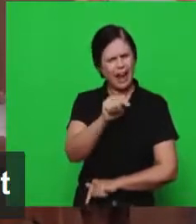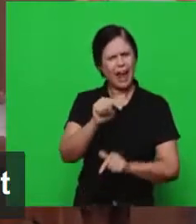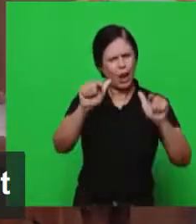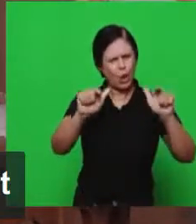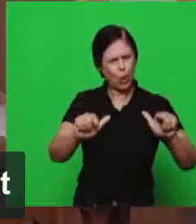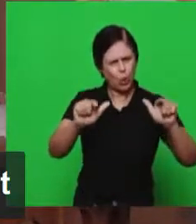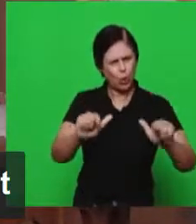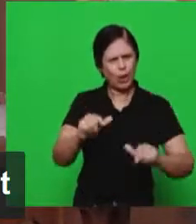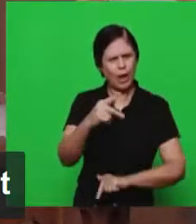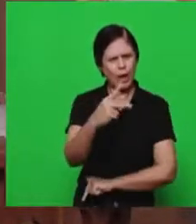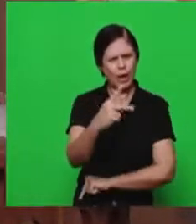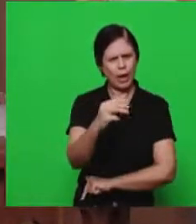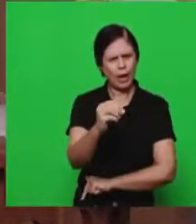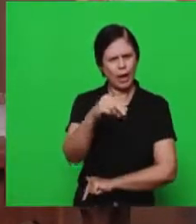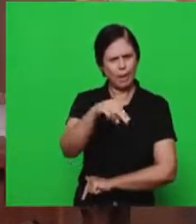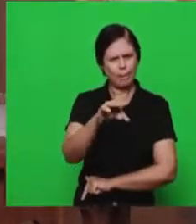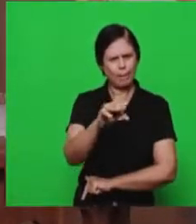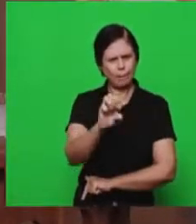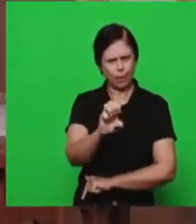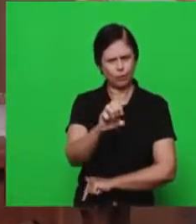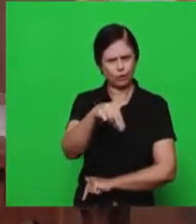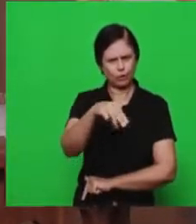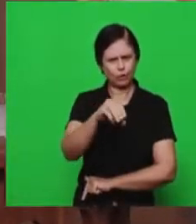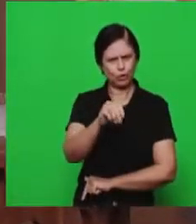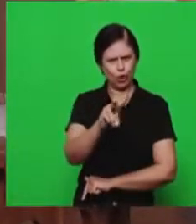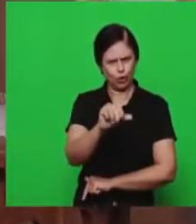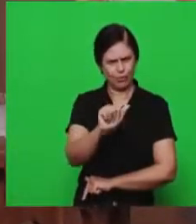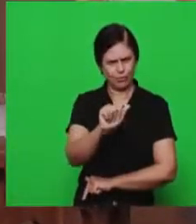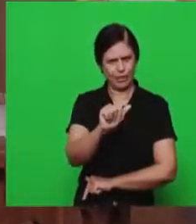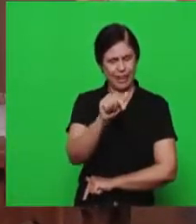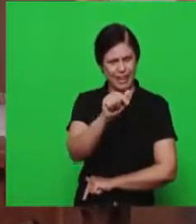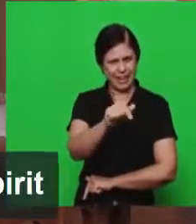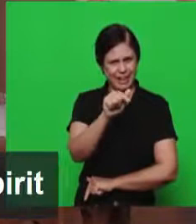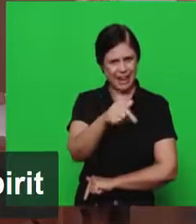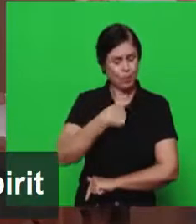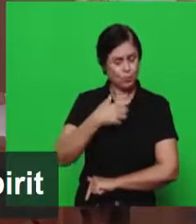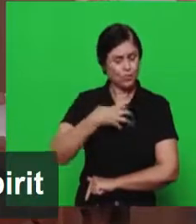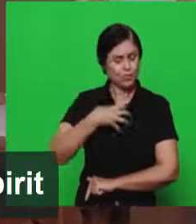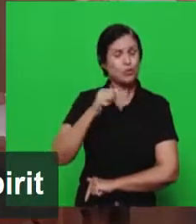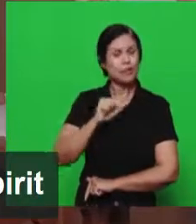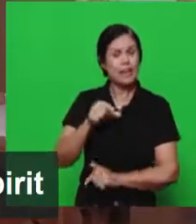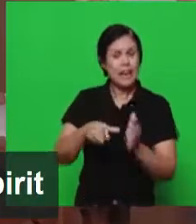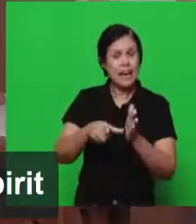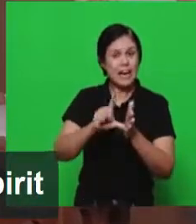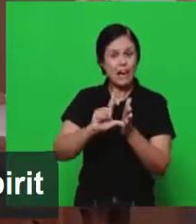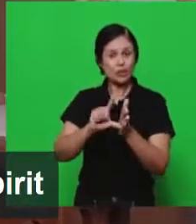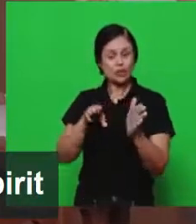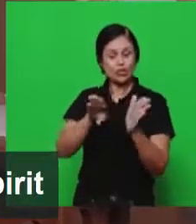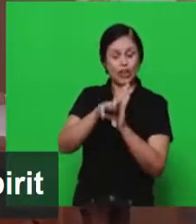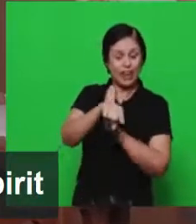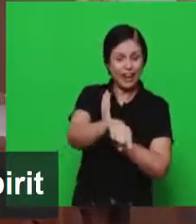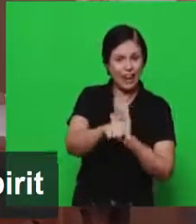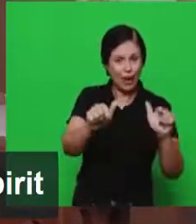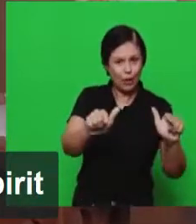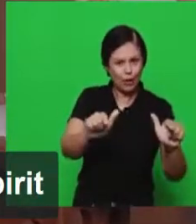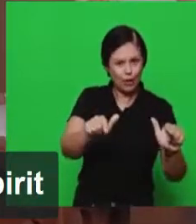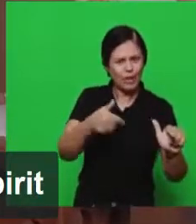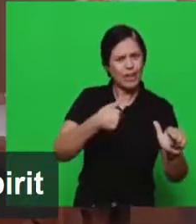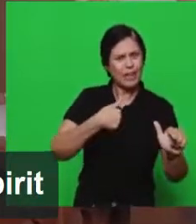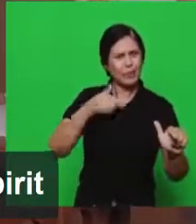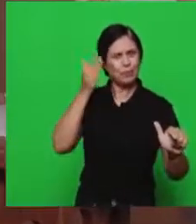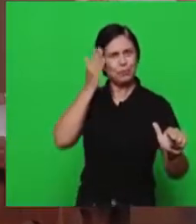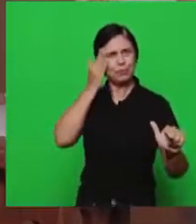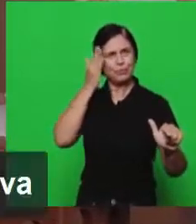daquilo que eu senti. Antes de chegar na cidade de Ponte Nova, eu entendi que o